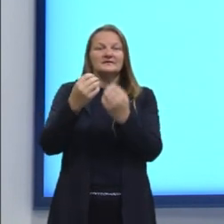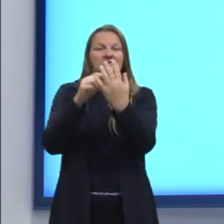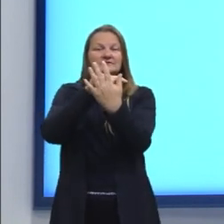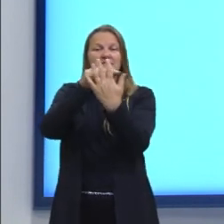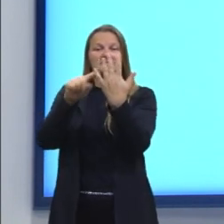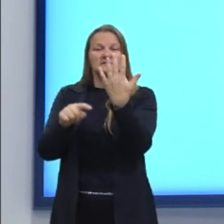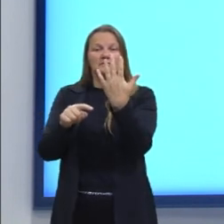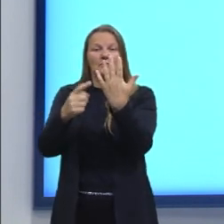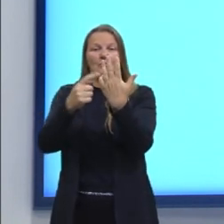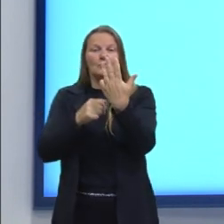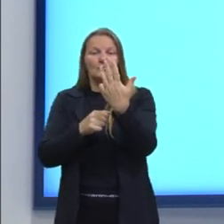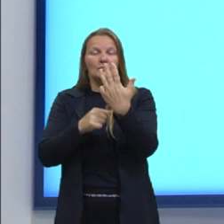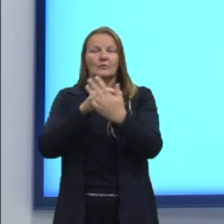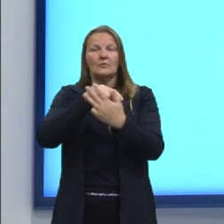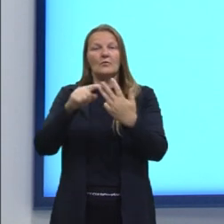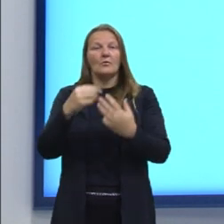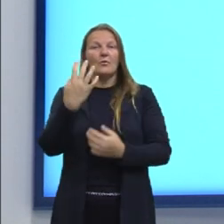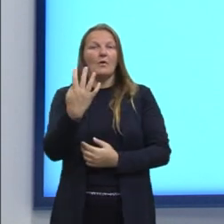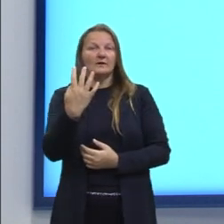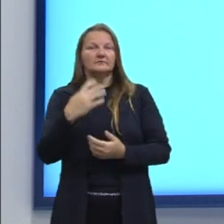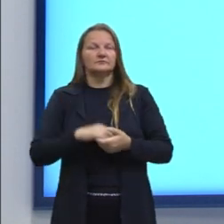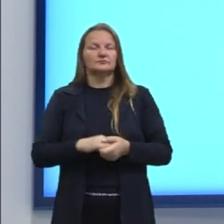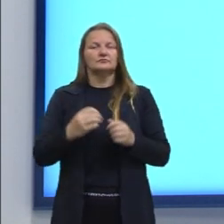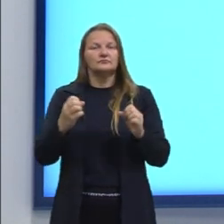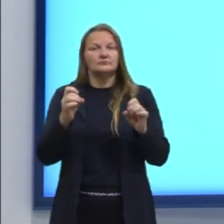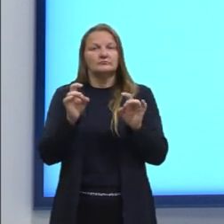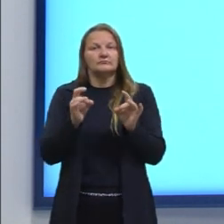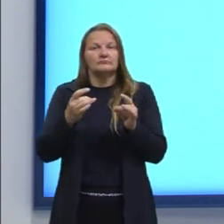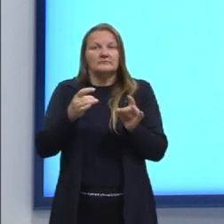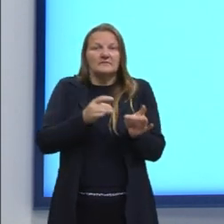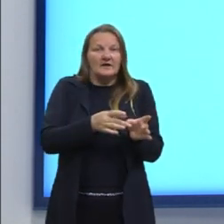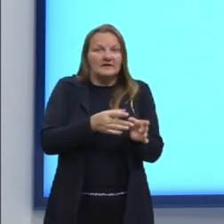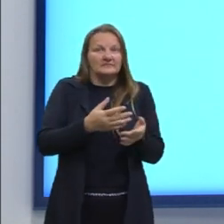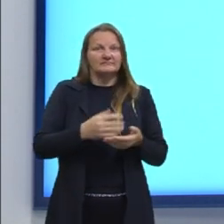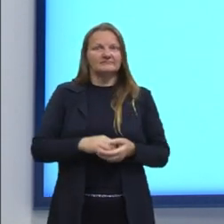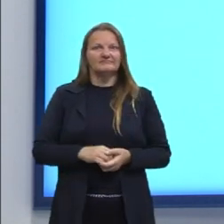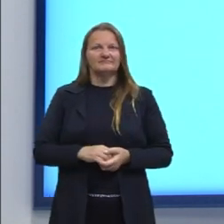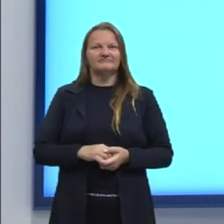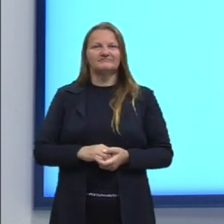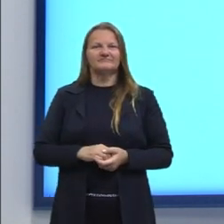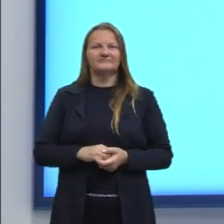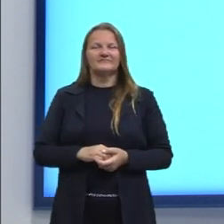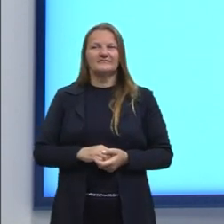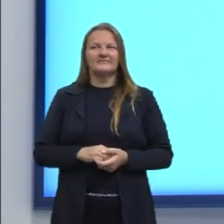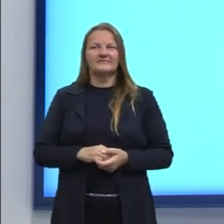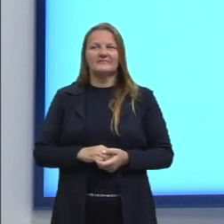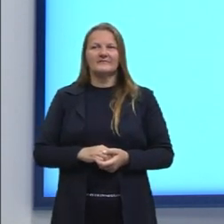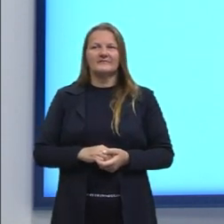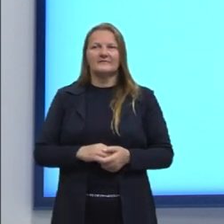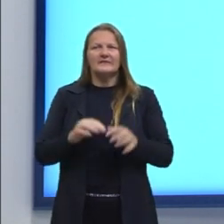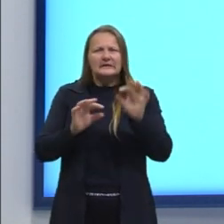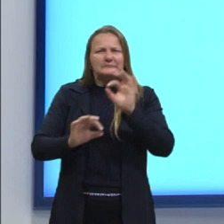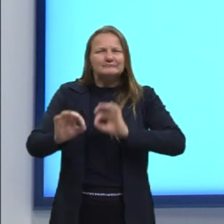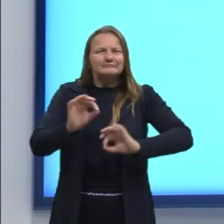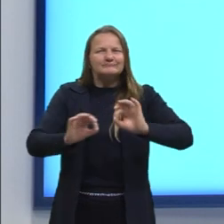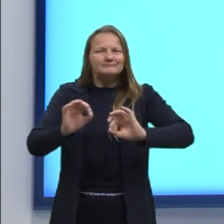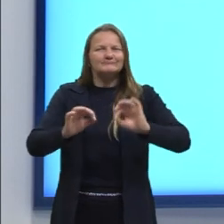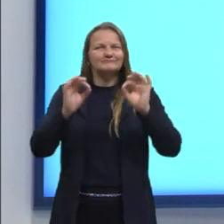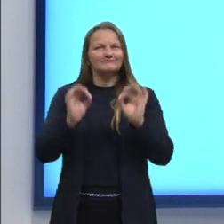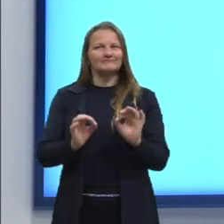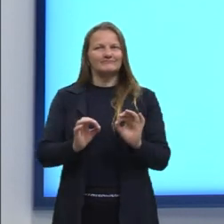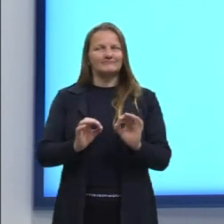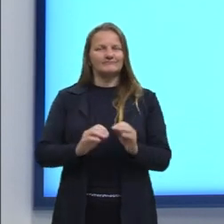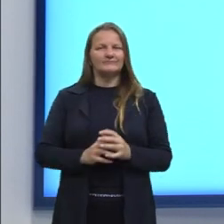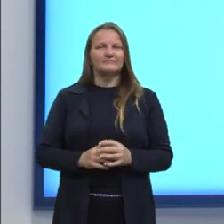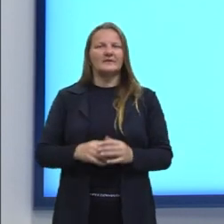deles já foi sorteado, nós precisamos eliminar, né, essa opção ali na segunda posição. E agora sim,